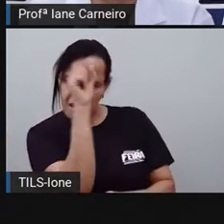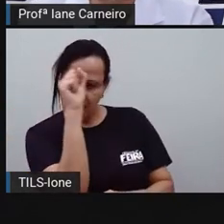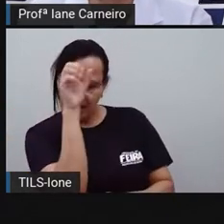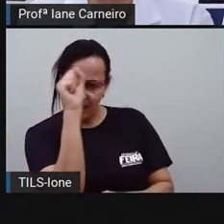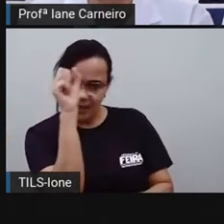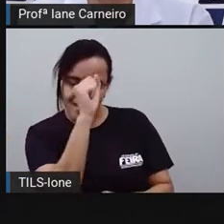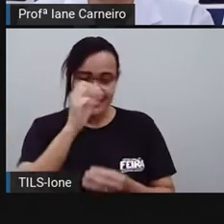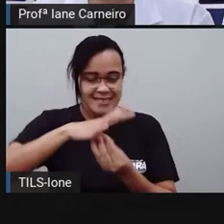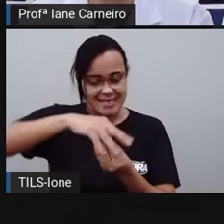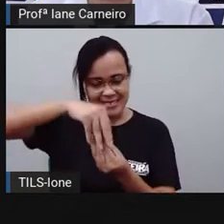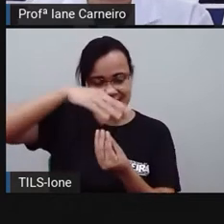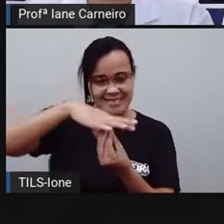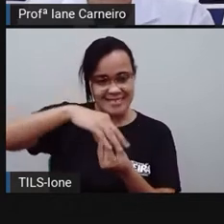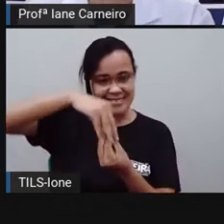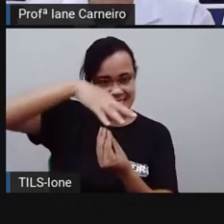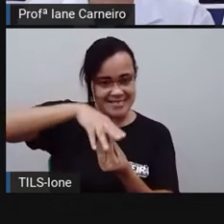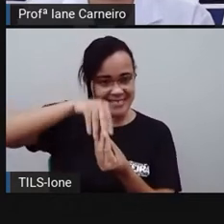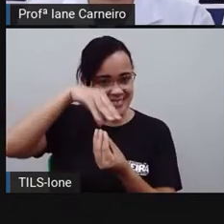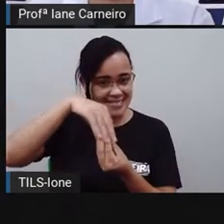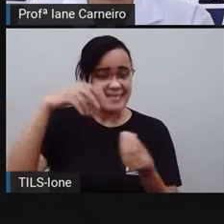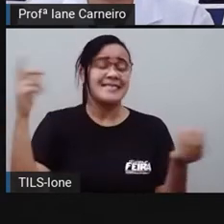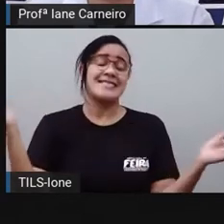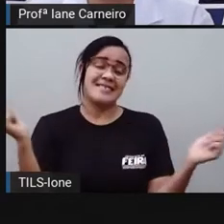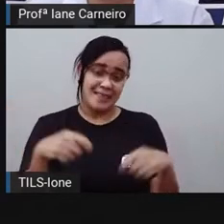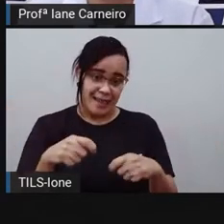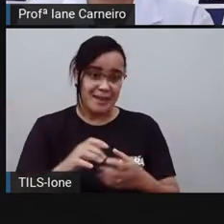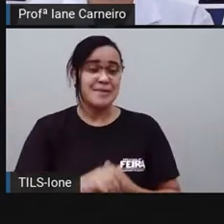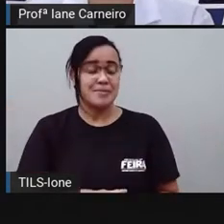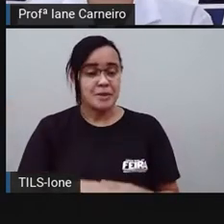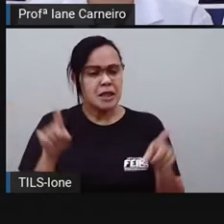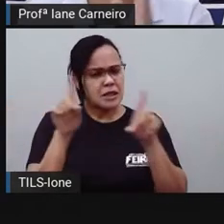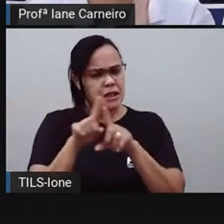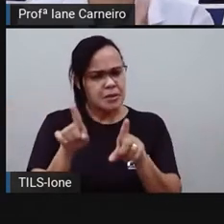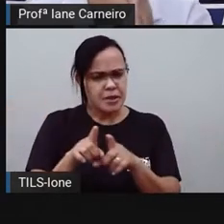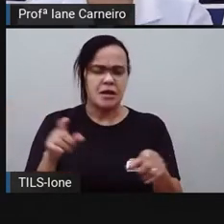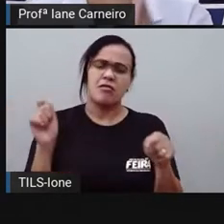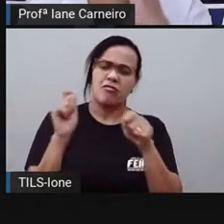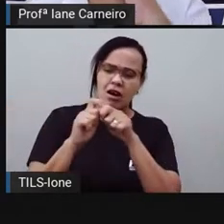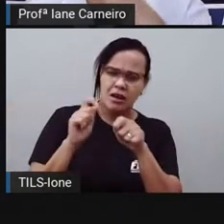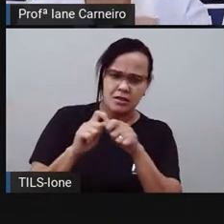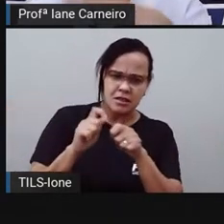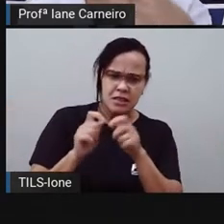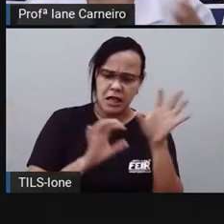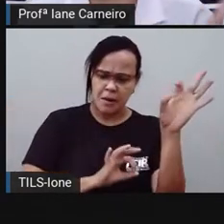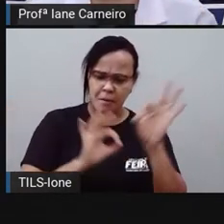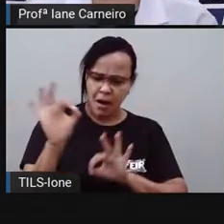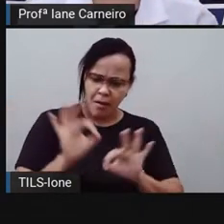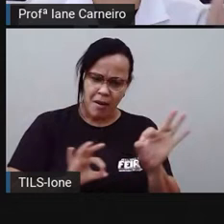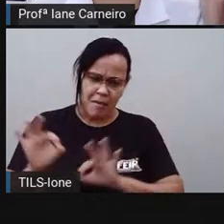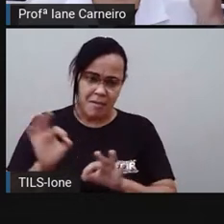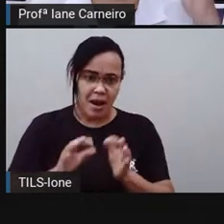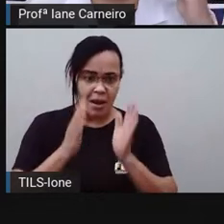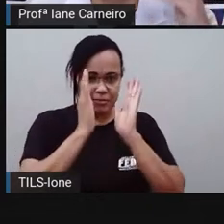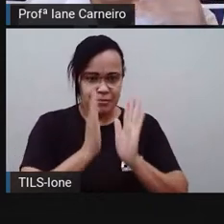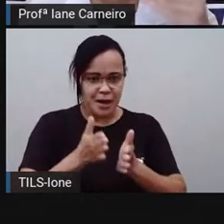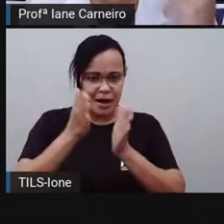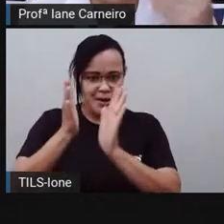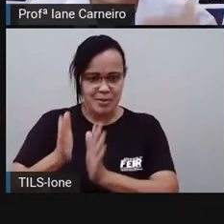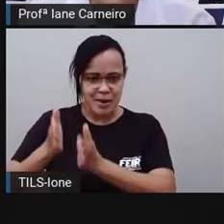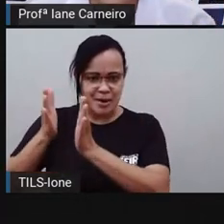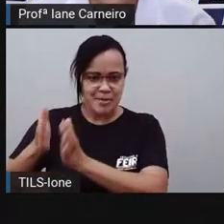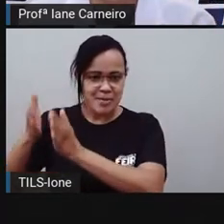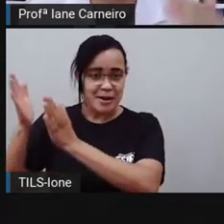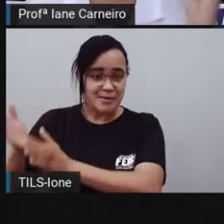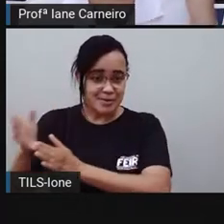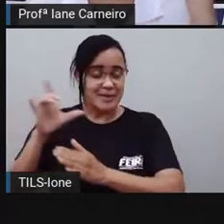A modelar essa coxinha, né? E aí tem o modo de preparo. E aí tem o modo de preparo também de cada etapa. Tem o modo de preparo